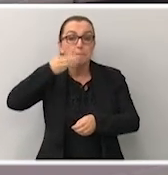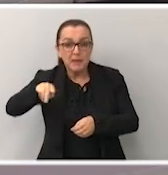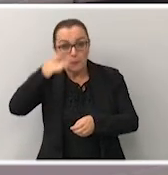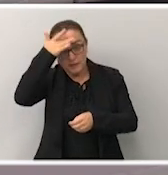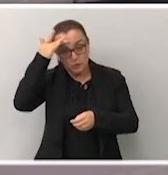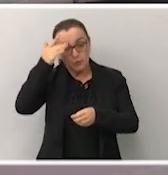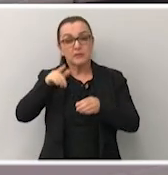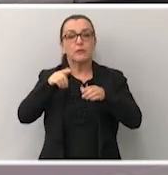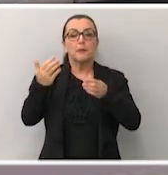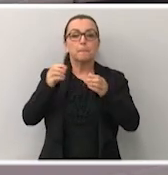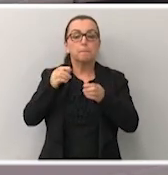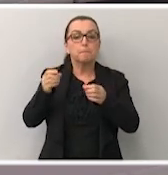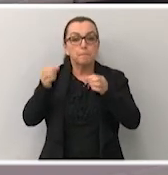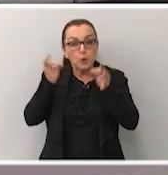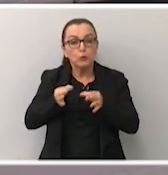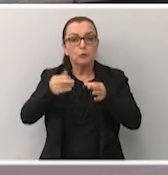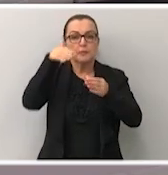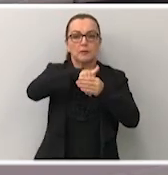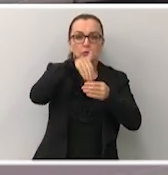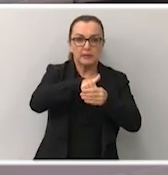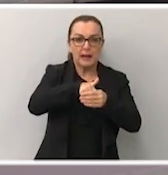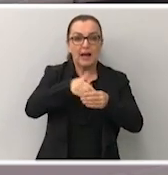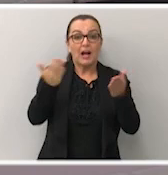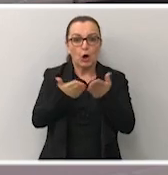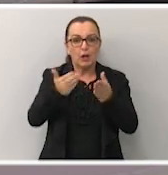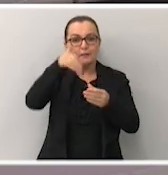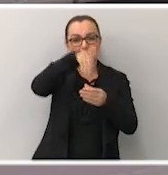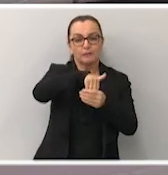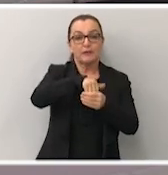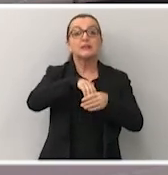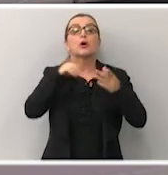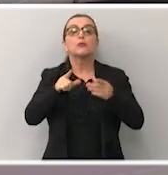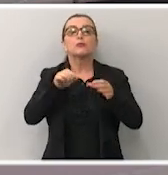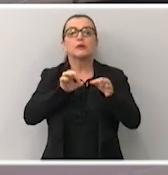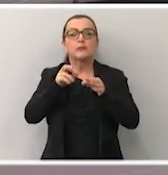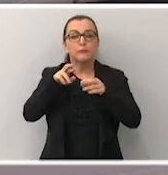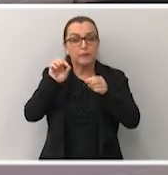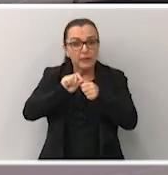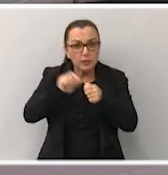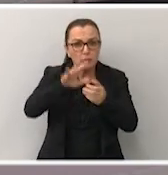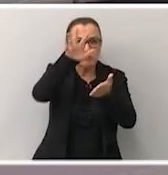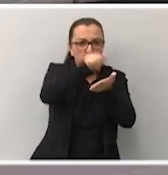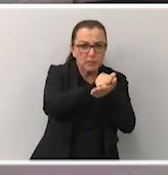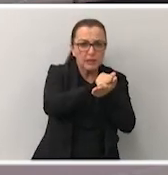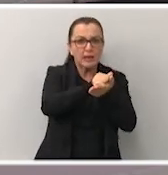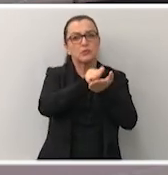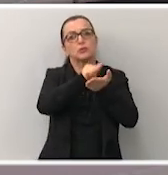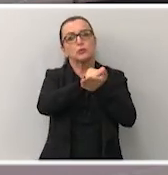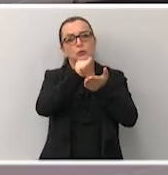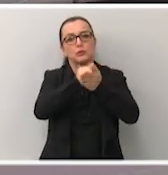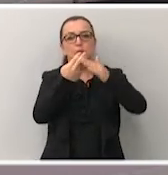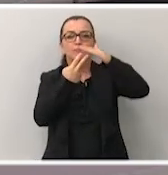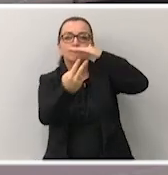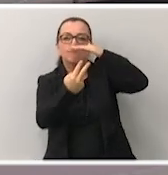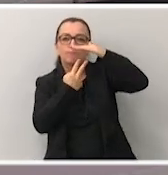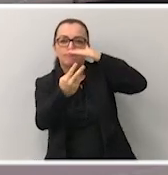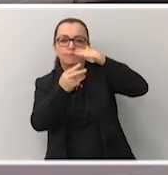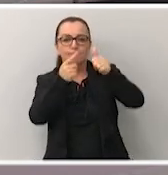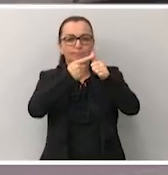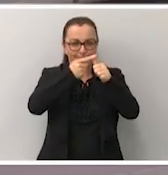pessoas estão aptas a votar nas próximas eleições. Foram realizados cadastros biométricos de 401